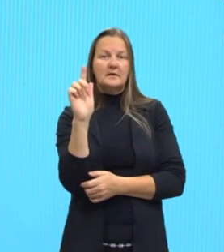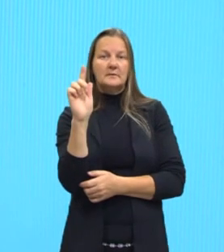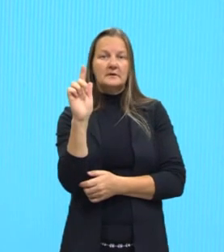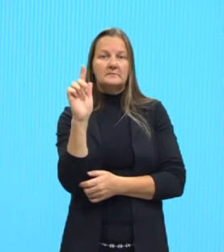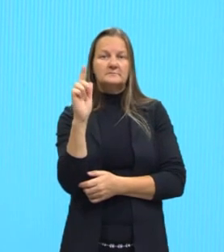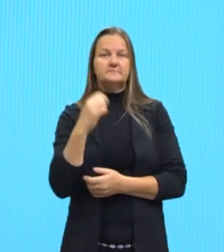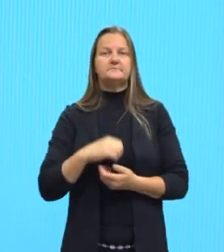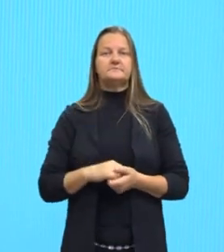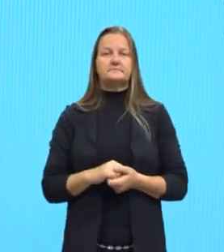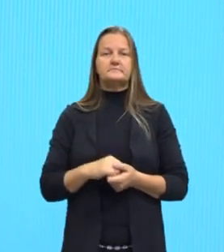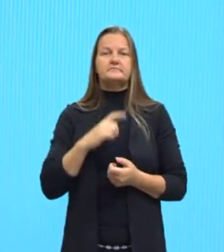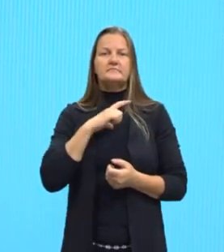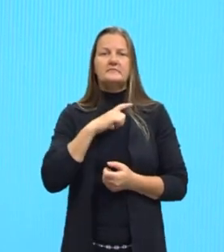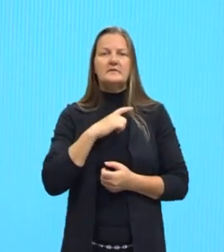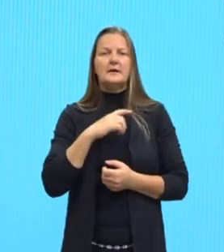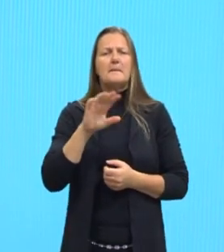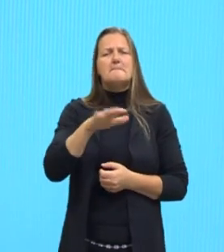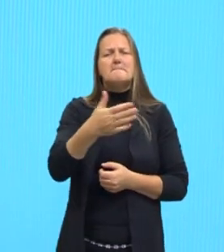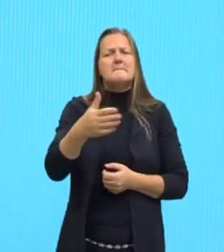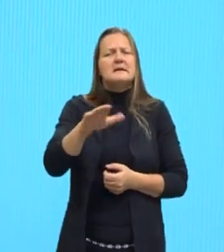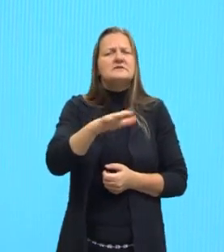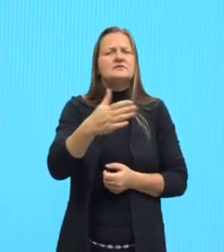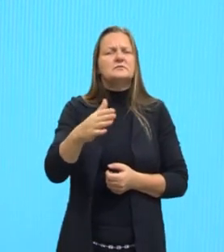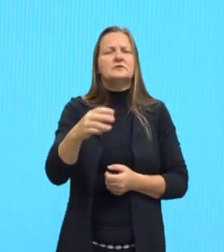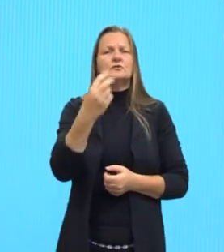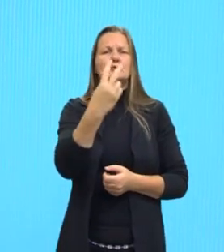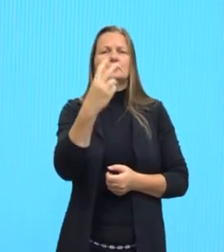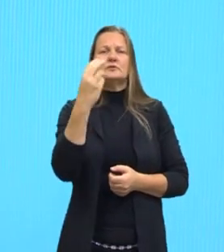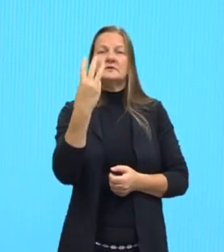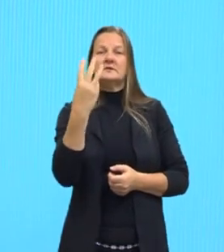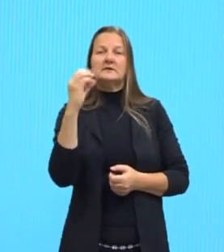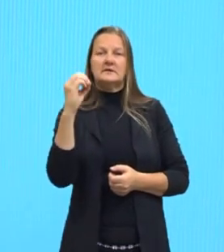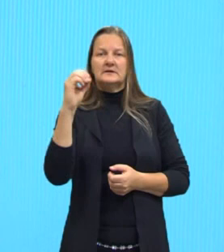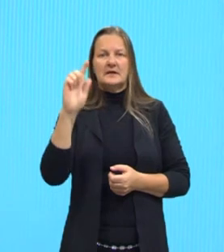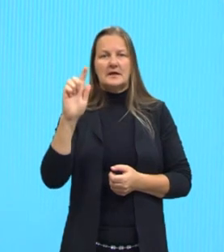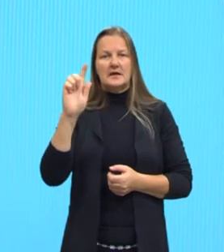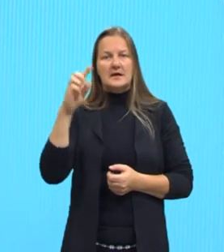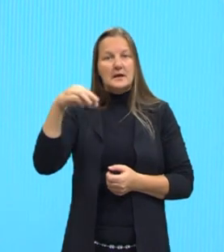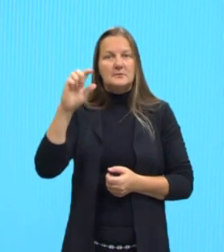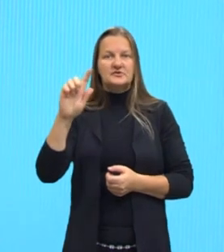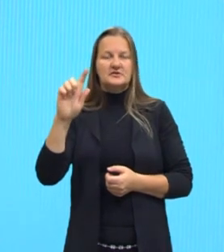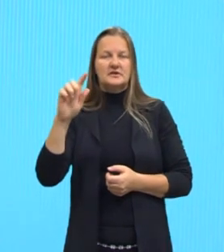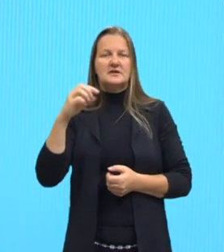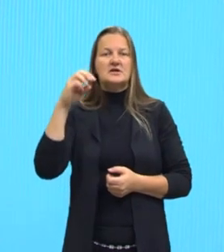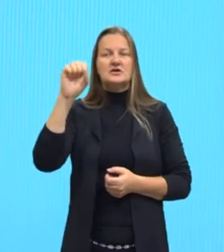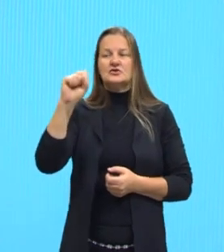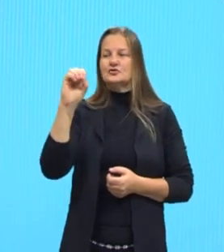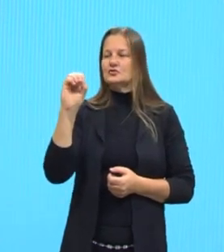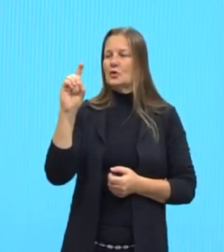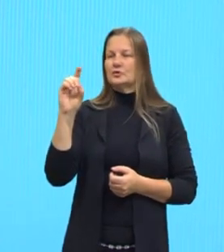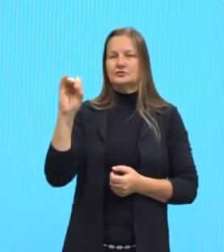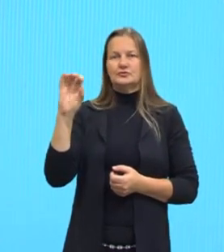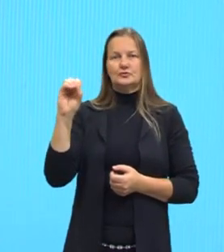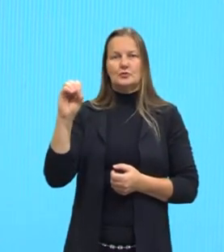sal contém cerca de 230 mg de sódio contra cerca de 400 mg de